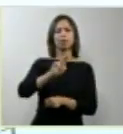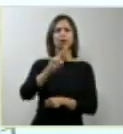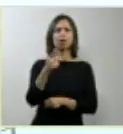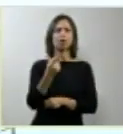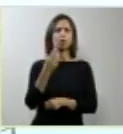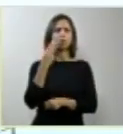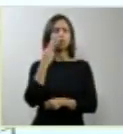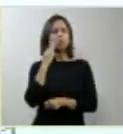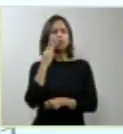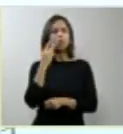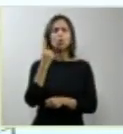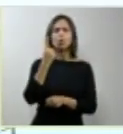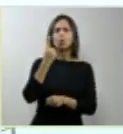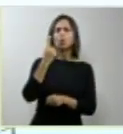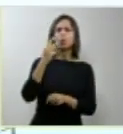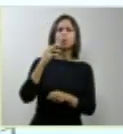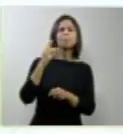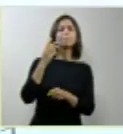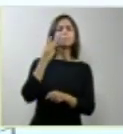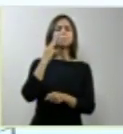abortos ilegais todos os anos.